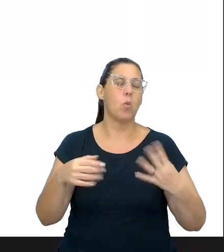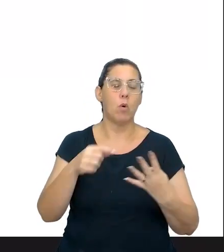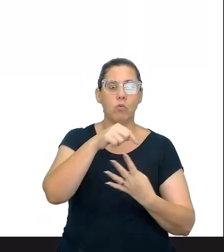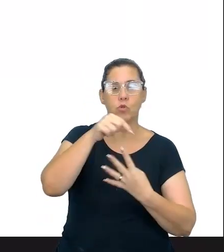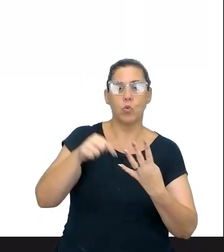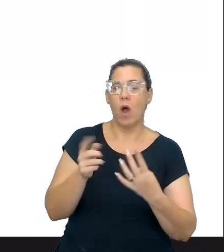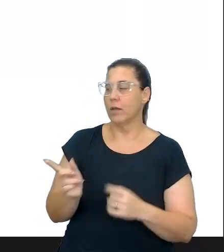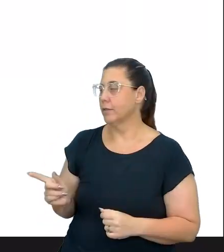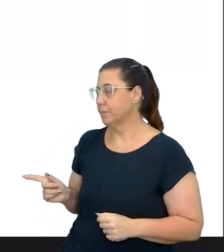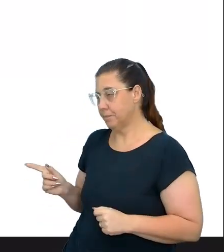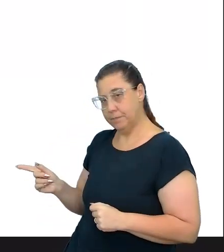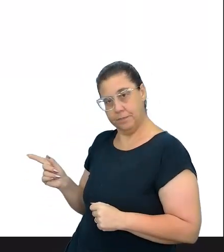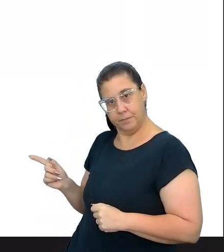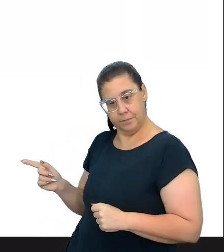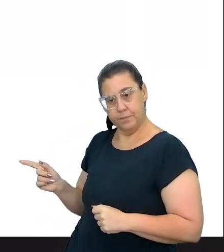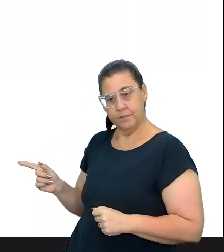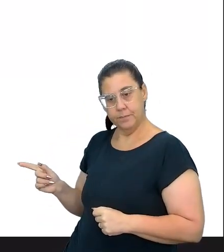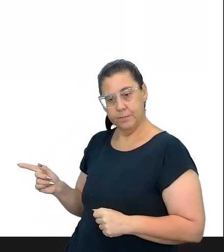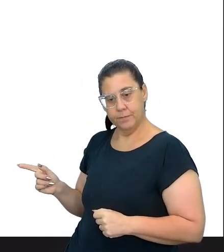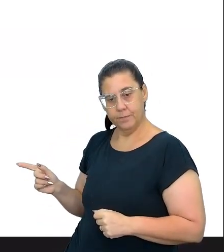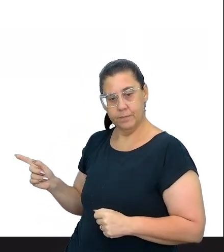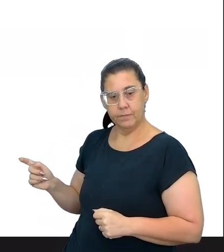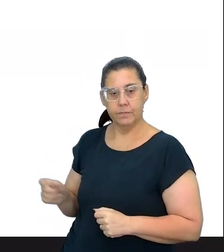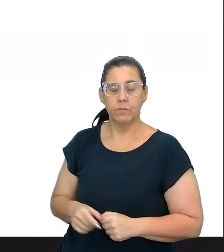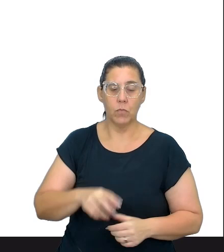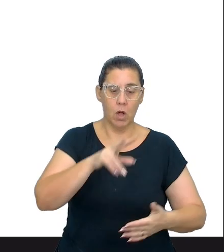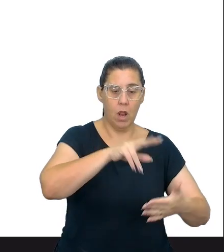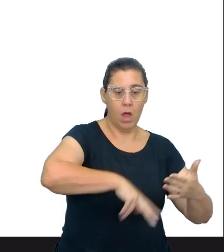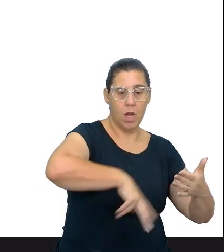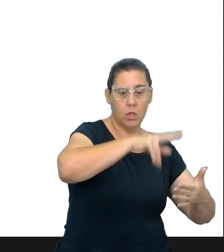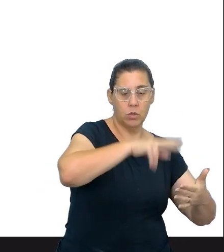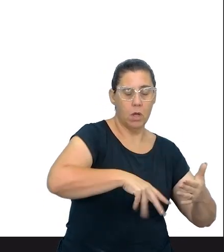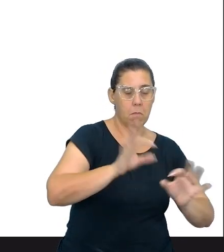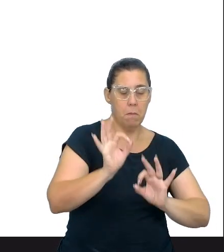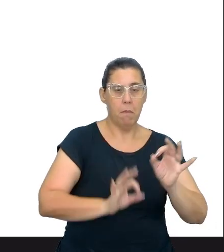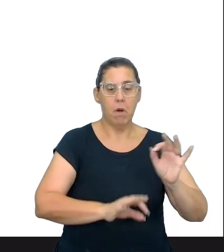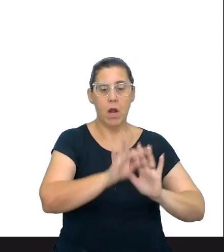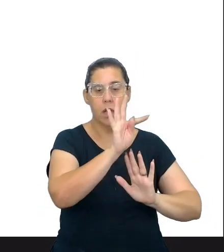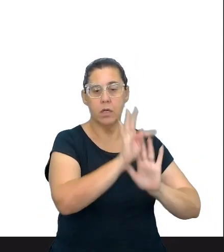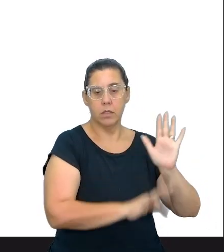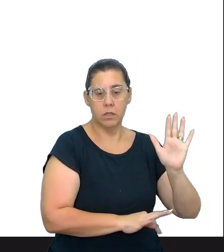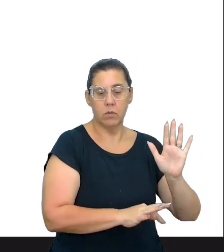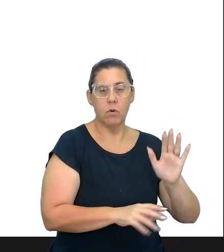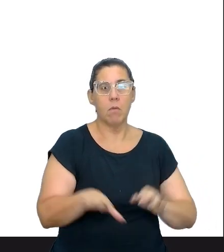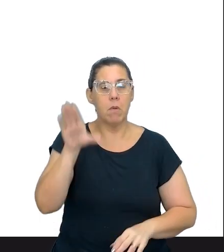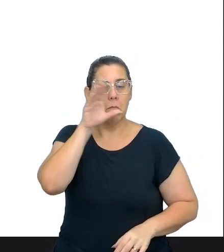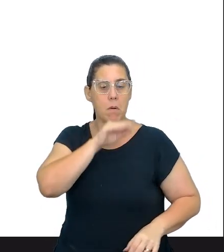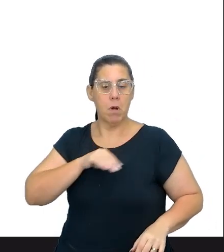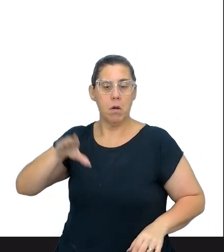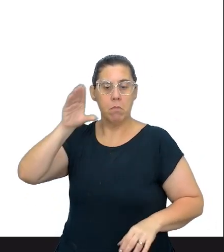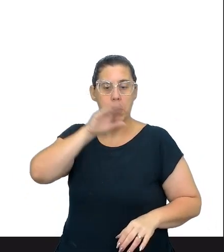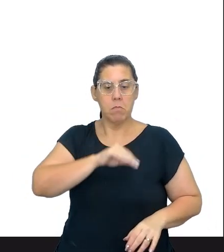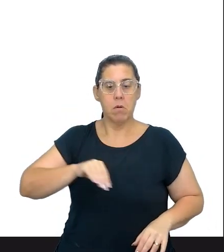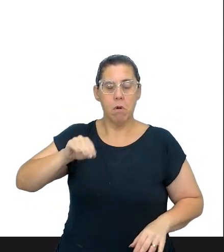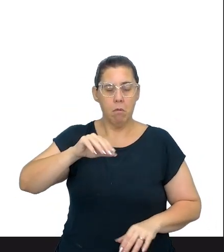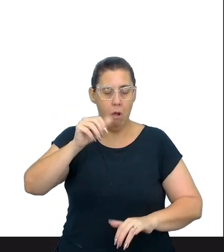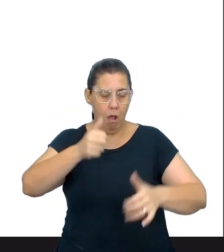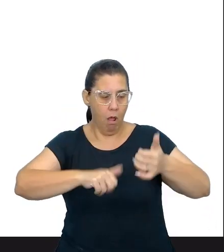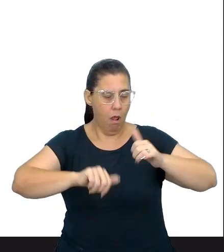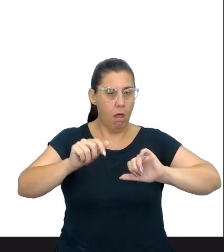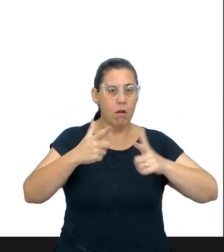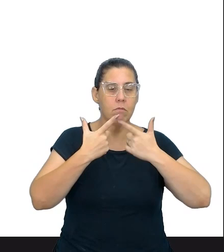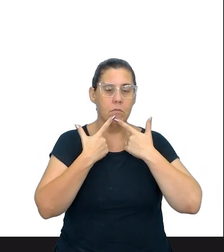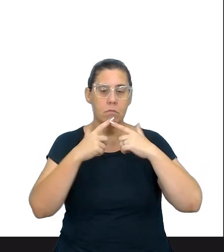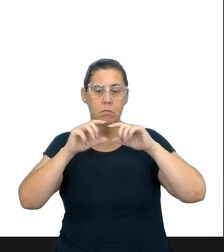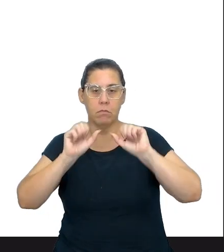eixos dos componentes da língua portuguesa? É a leitura, a produção de texto, a oralidade e a análise